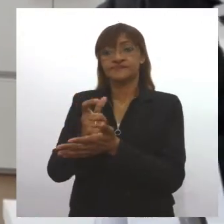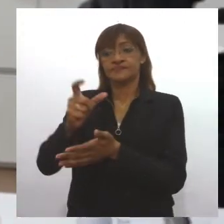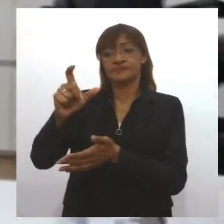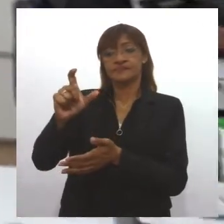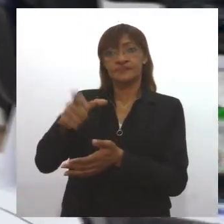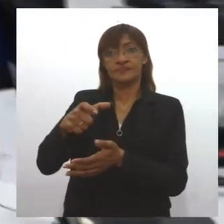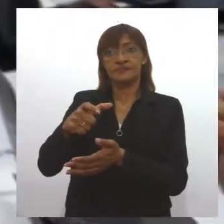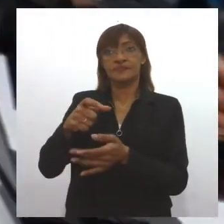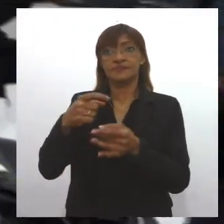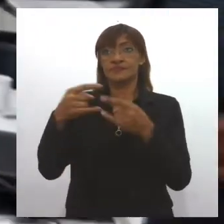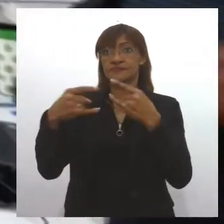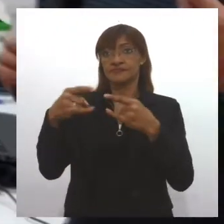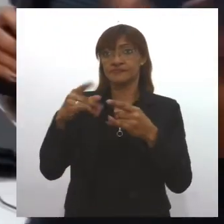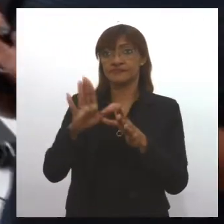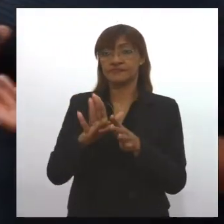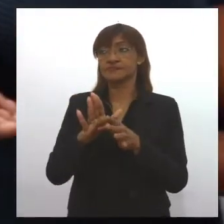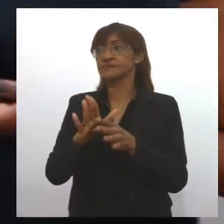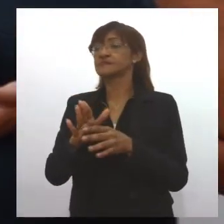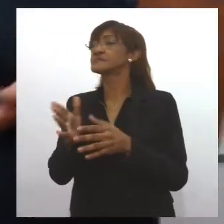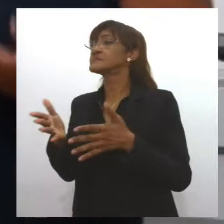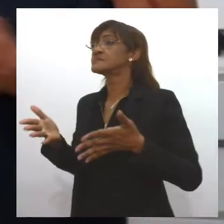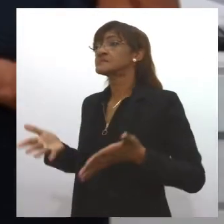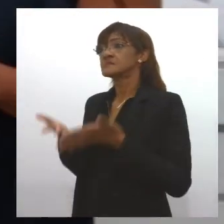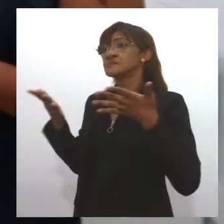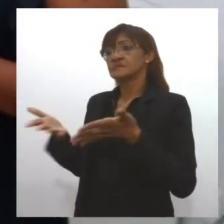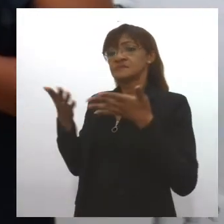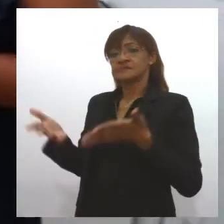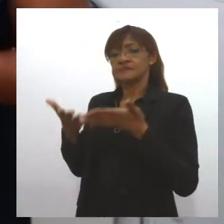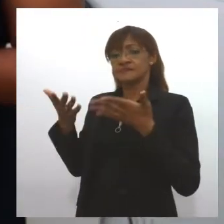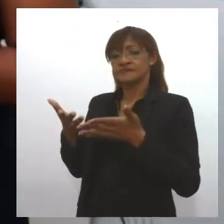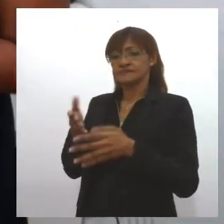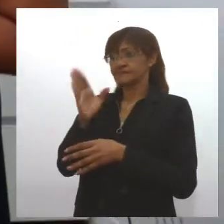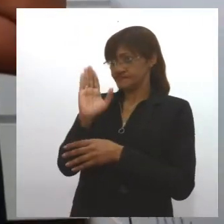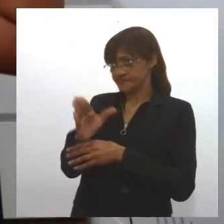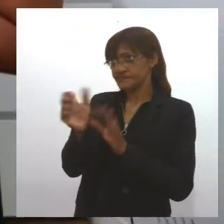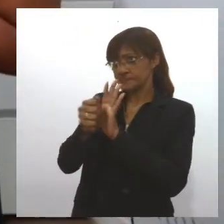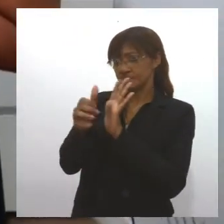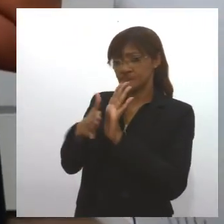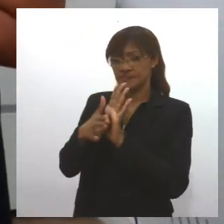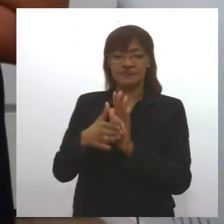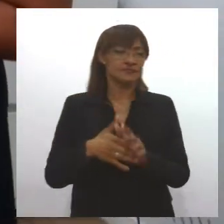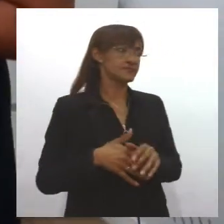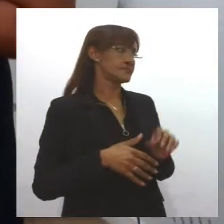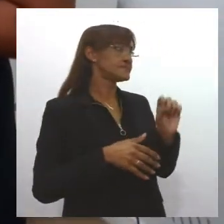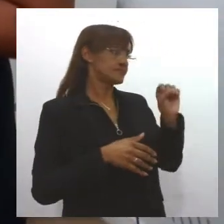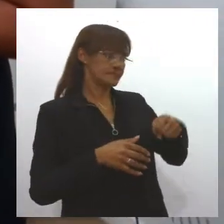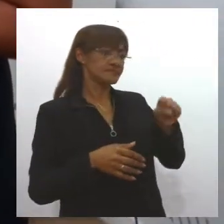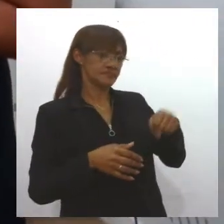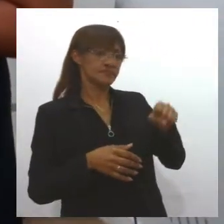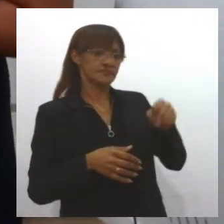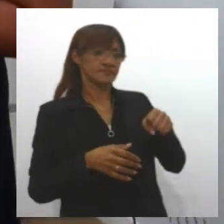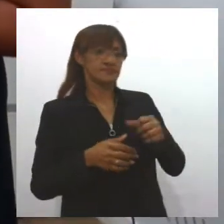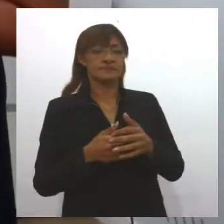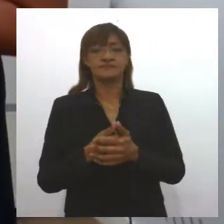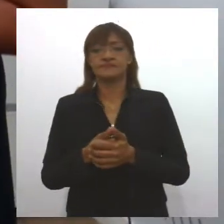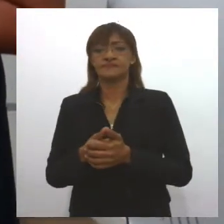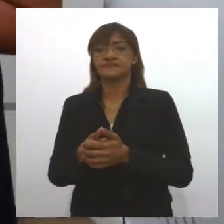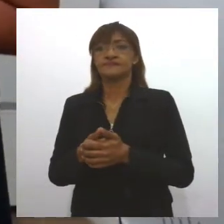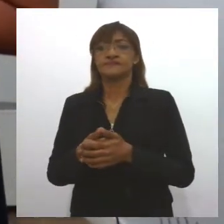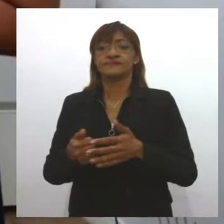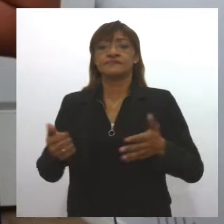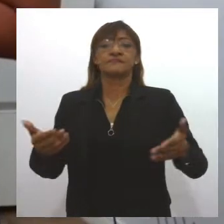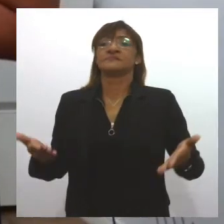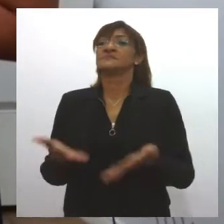um incentivo para adesão ao aplicativo? É, um incentivo para chamá-lo